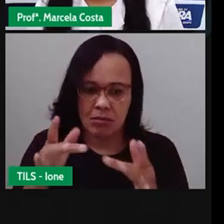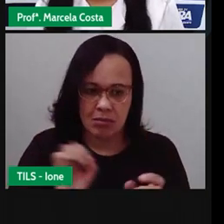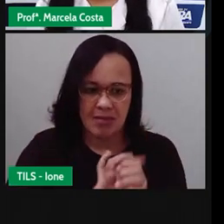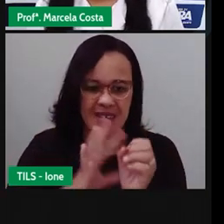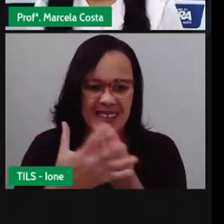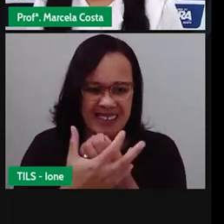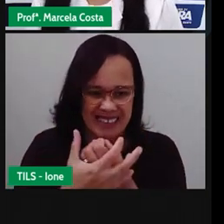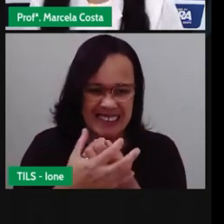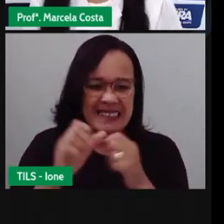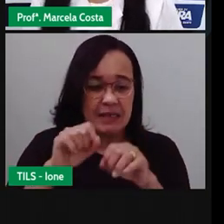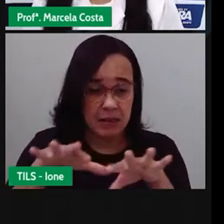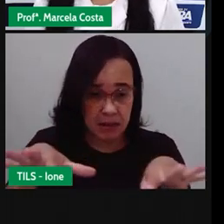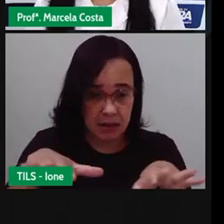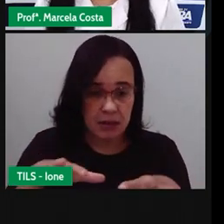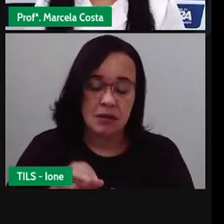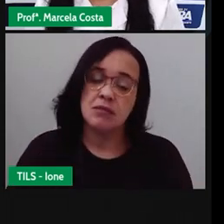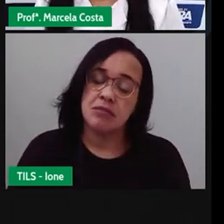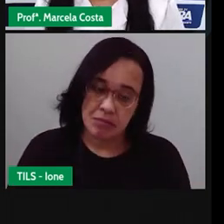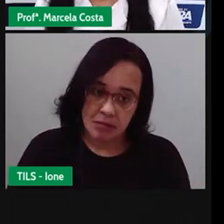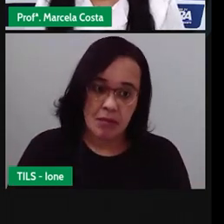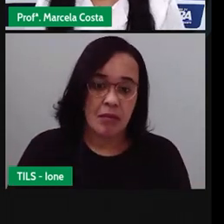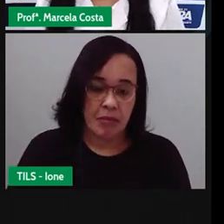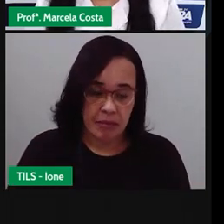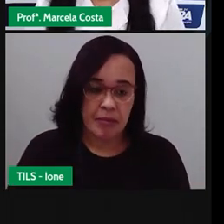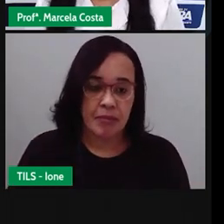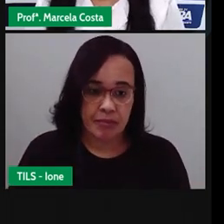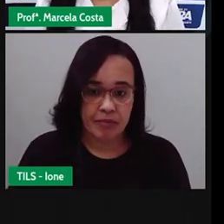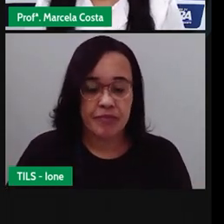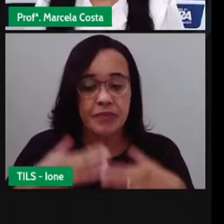outras adições tinham ali